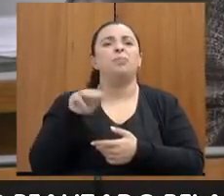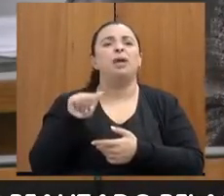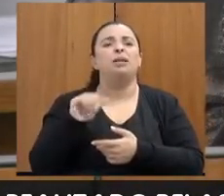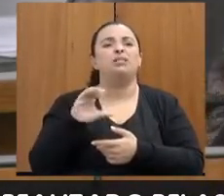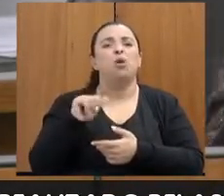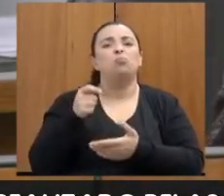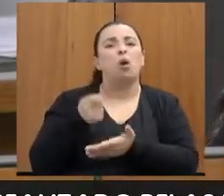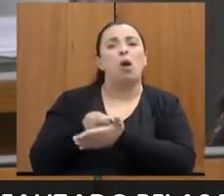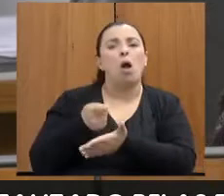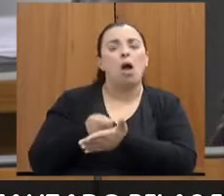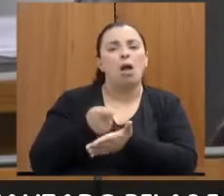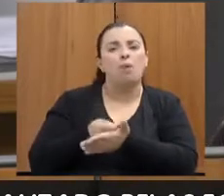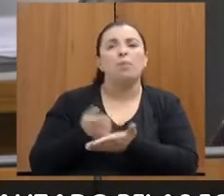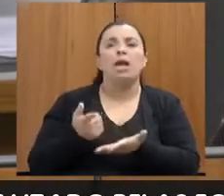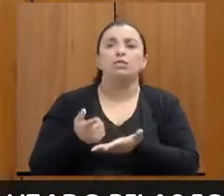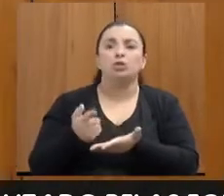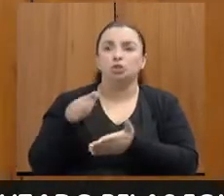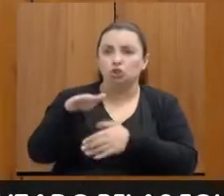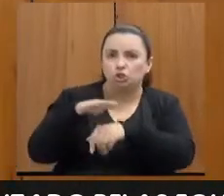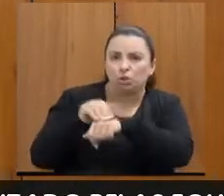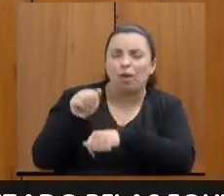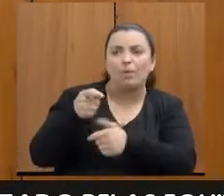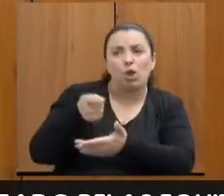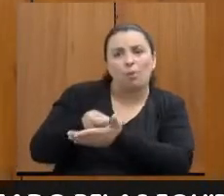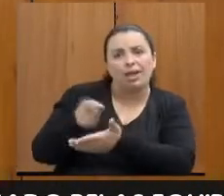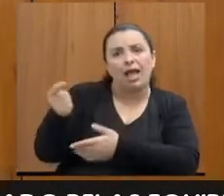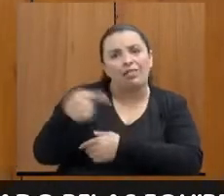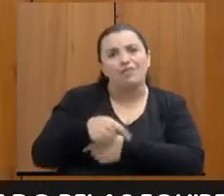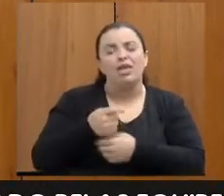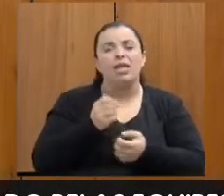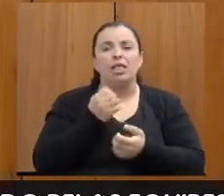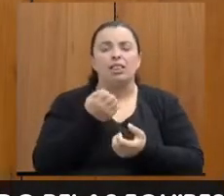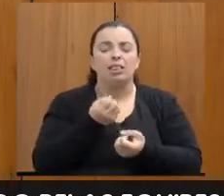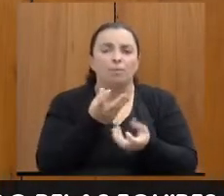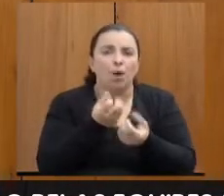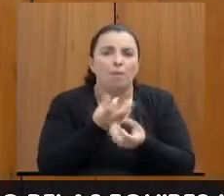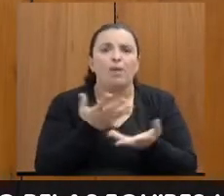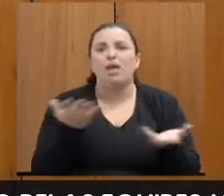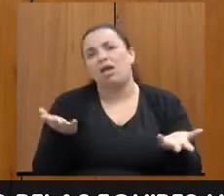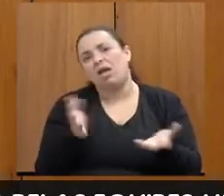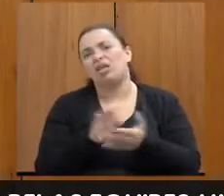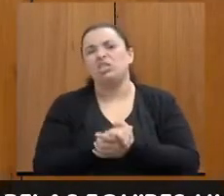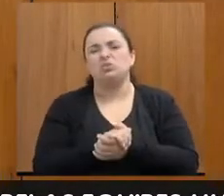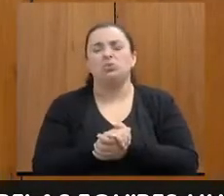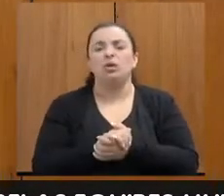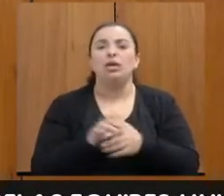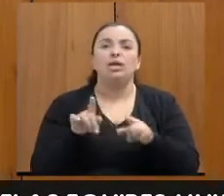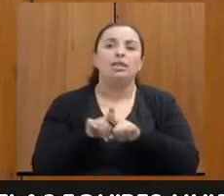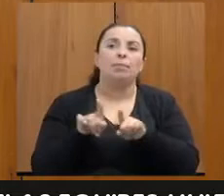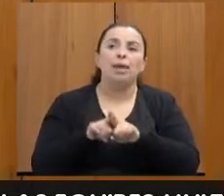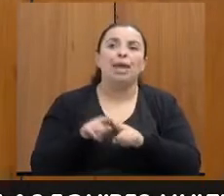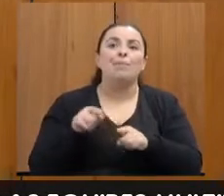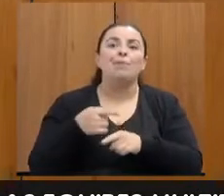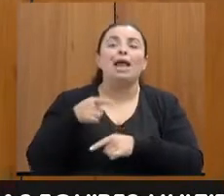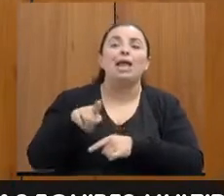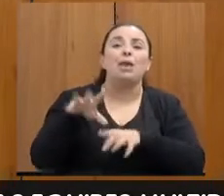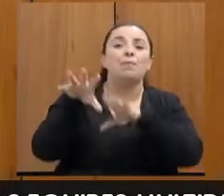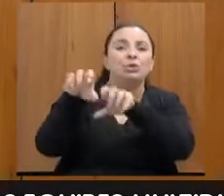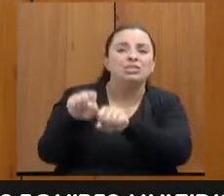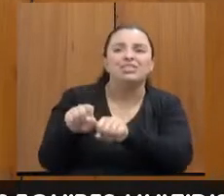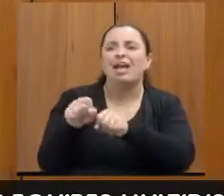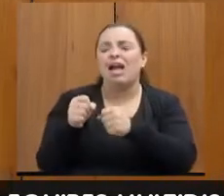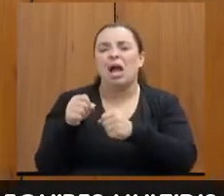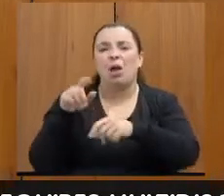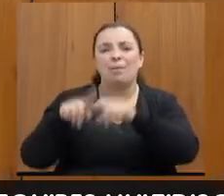com isso. Exatamente. Tem o acompanhamento para a retirada, das pertences Prisão e retirada de pertences. Busca e apreensão.